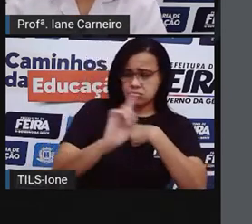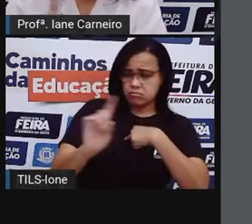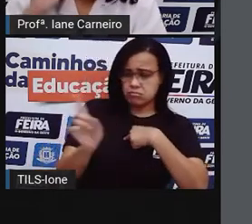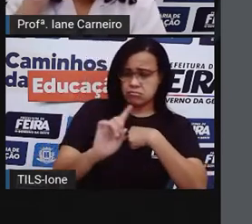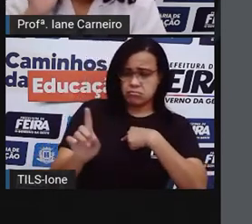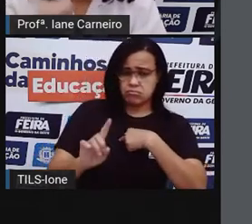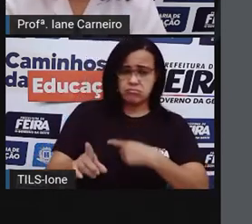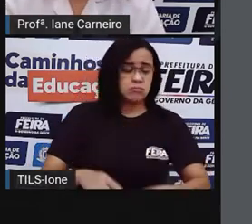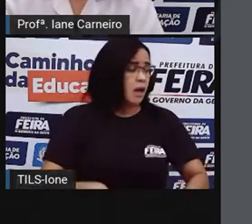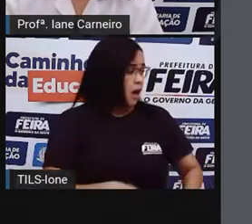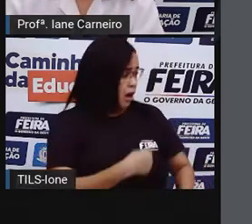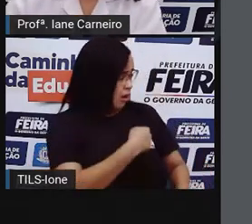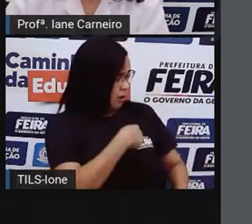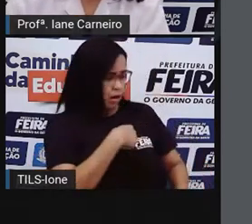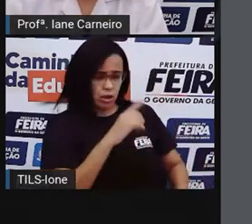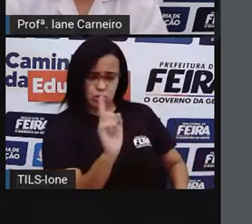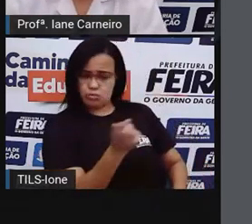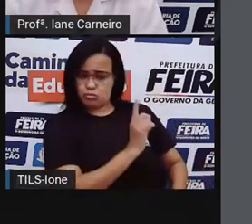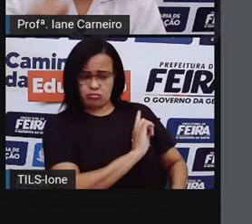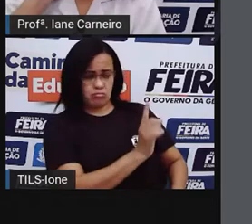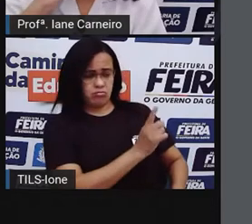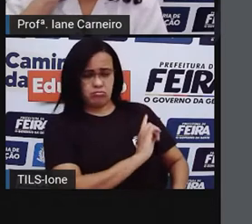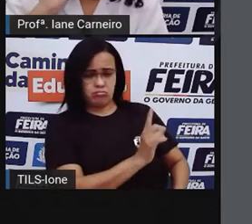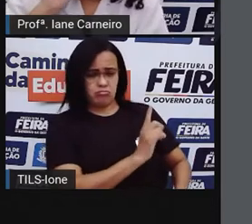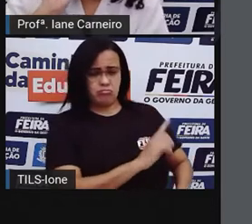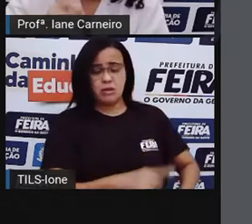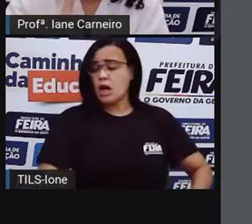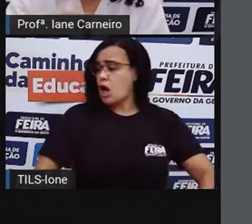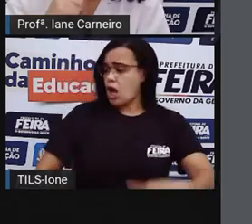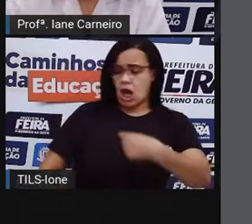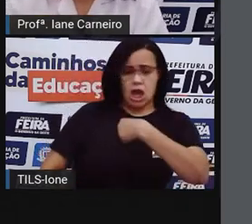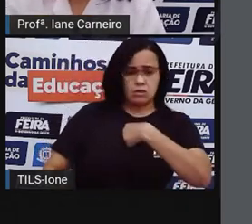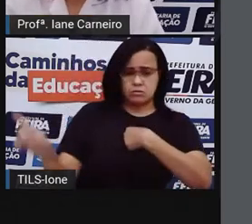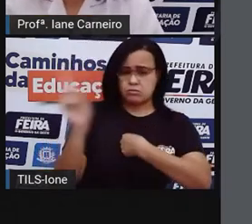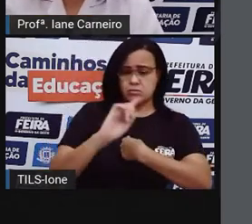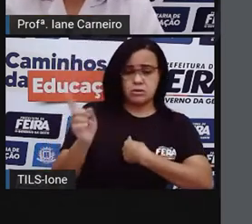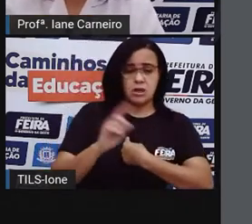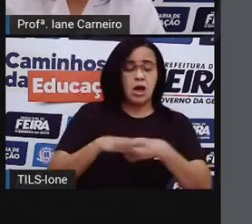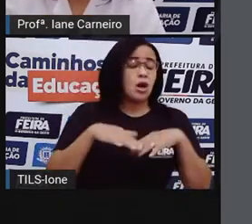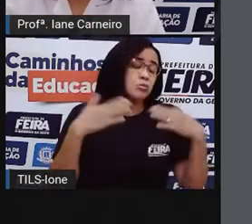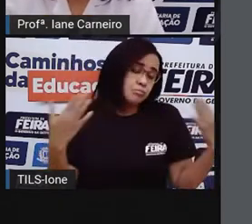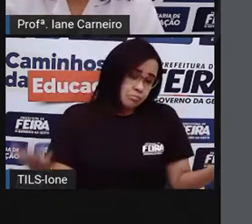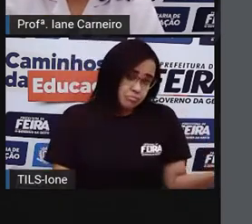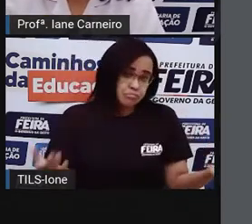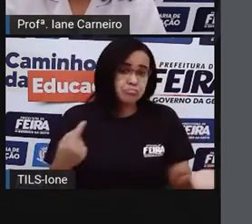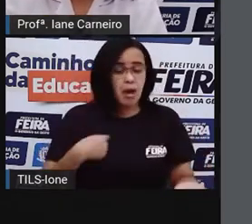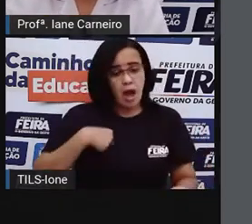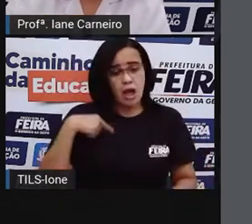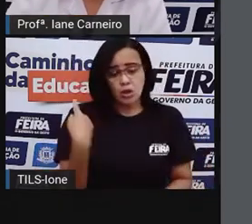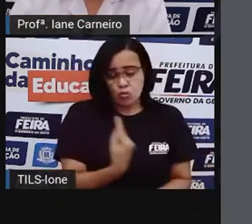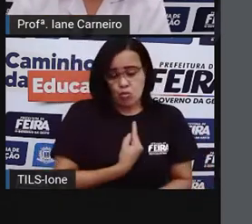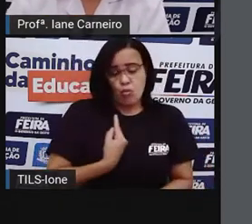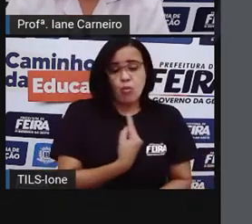Muito bem, pensou a galinha. Então, eu mesma colherei as espigas.